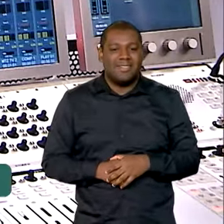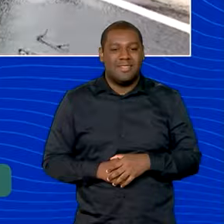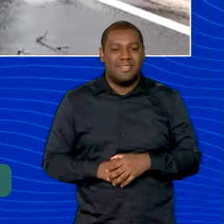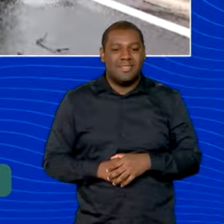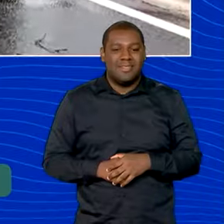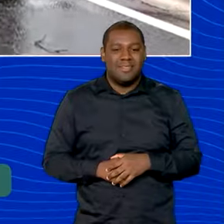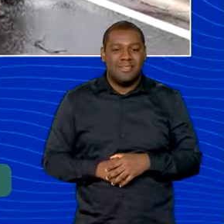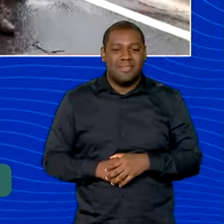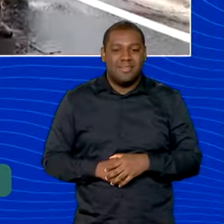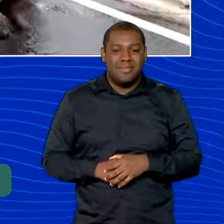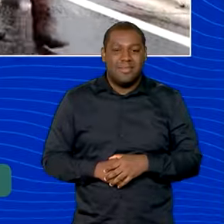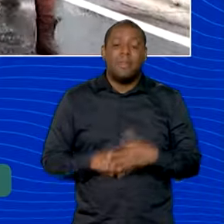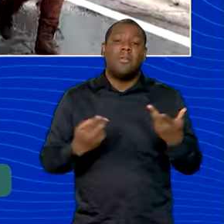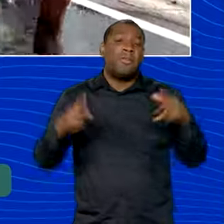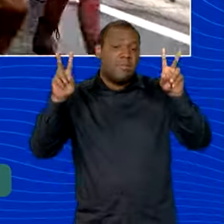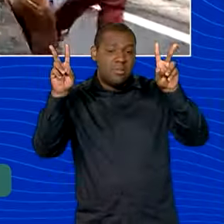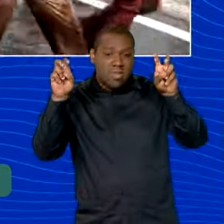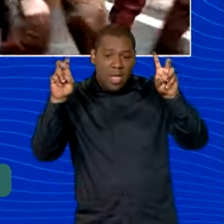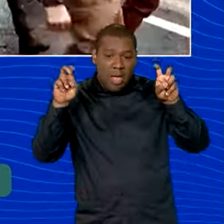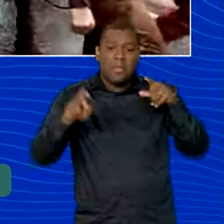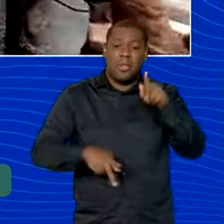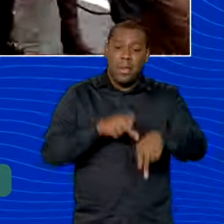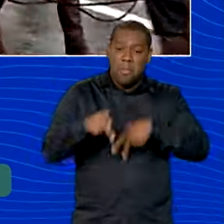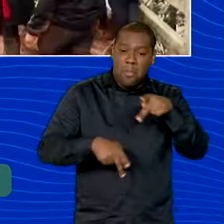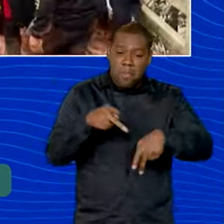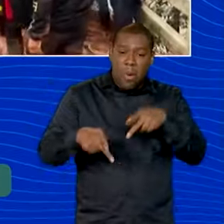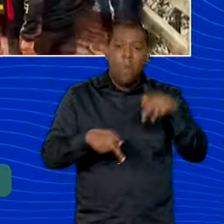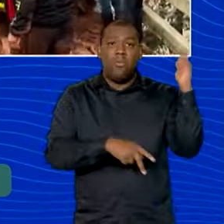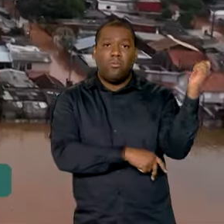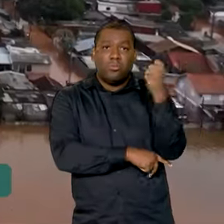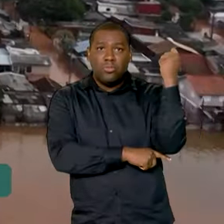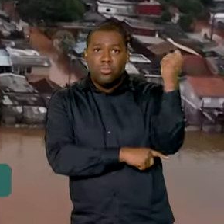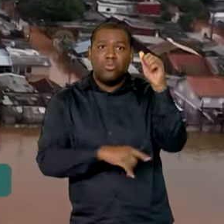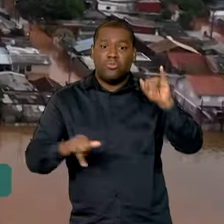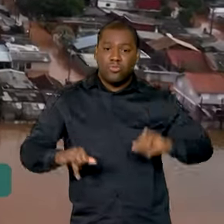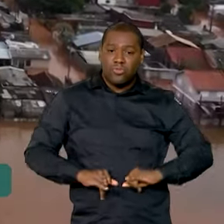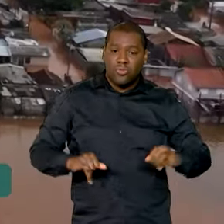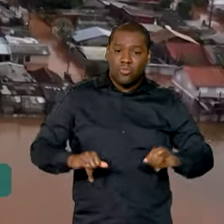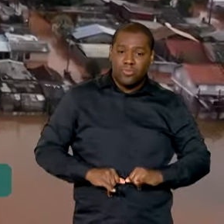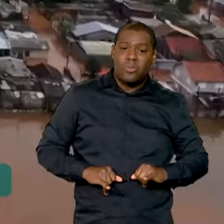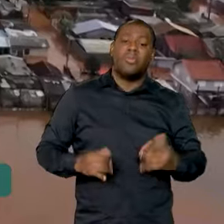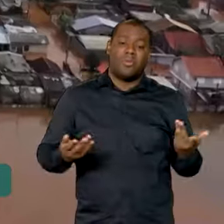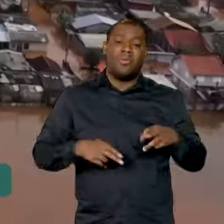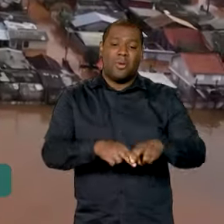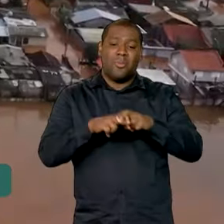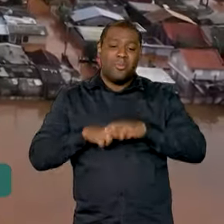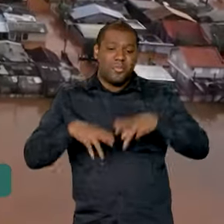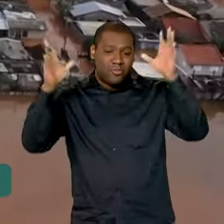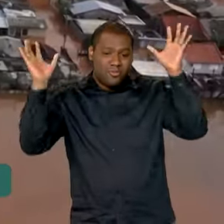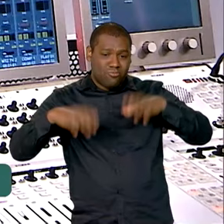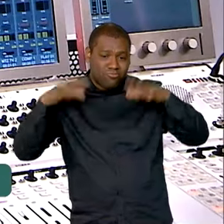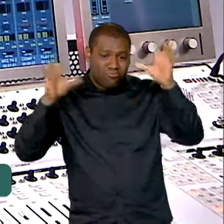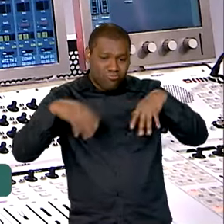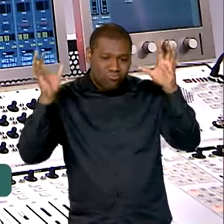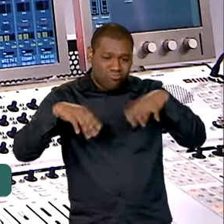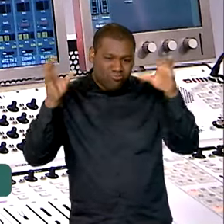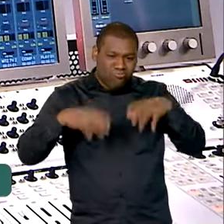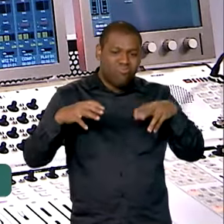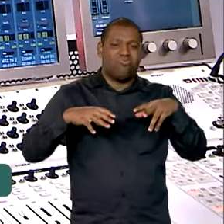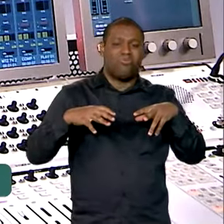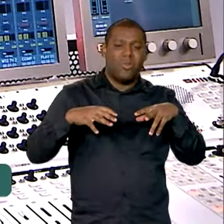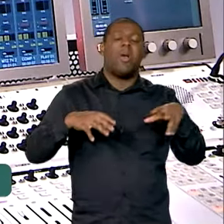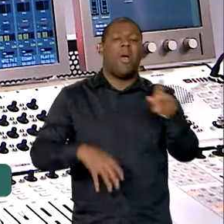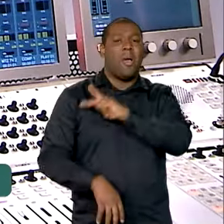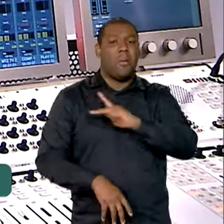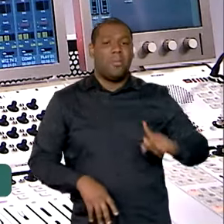assuntos. Sobre o drama que vive a população do Rio Grande do Sul, vítima das fortes chuvas dos últimos dias, o presidente